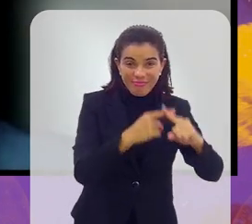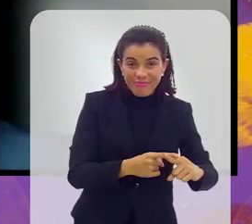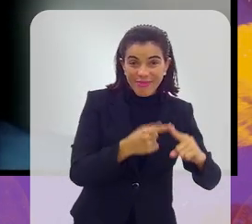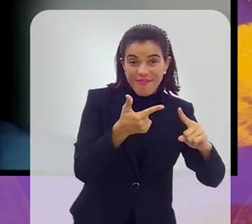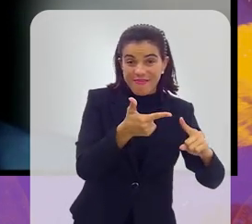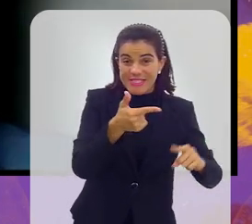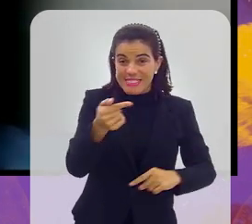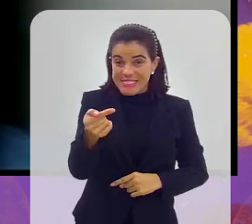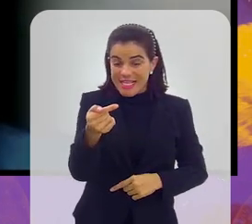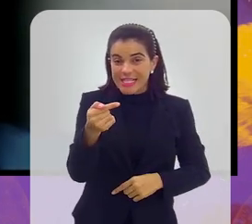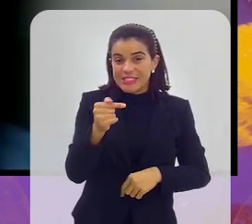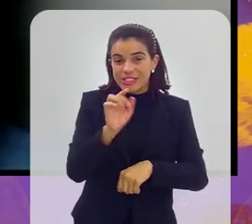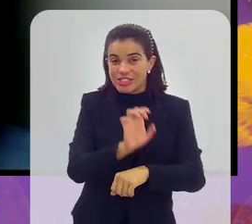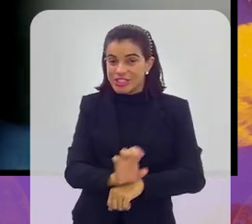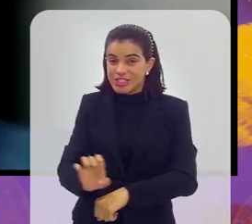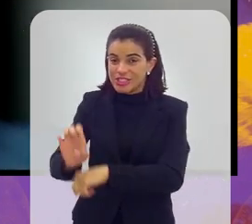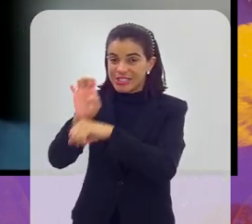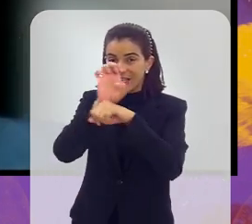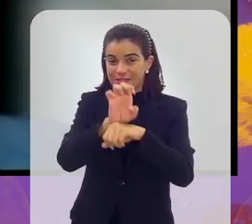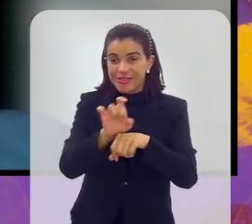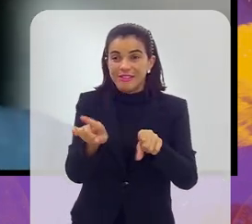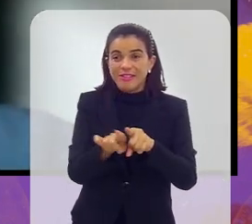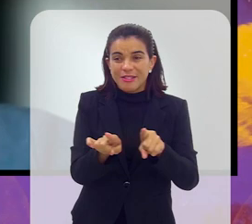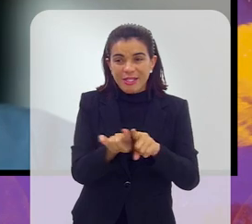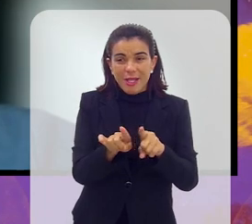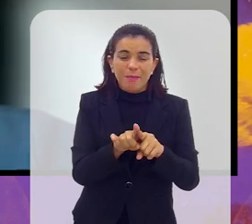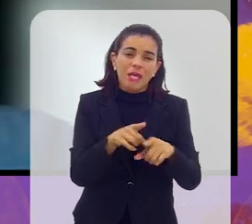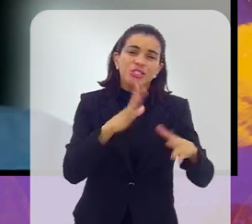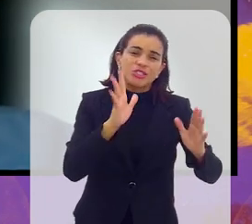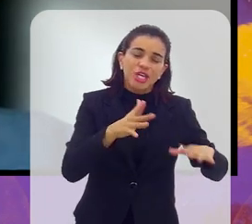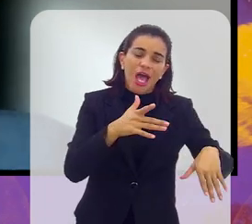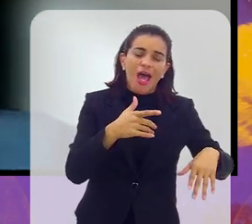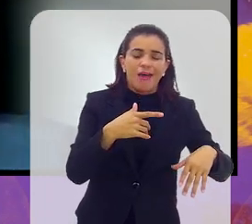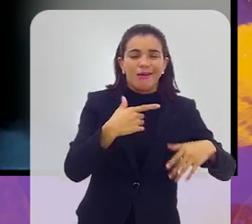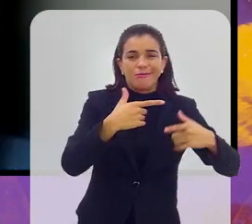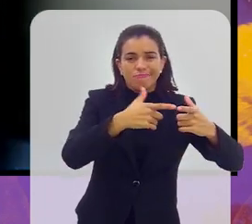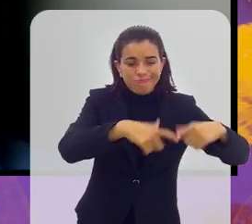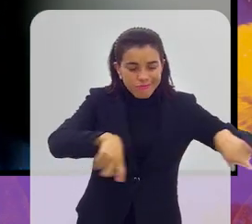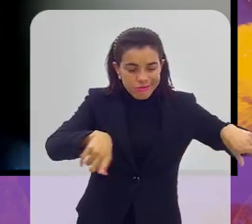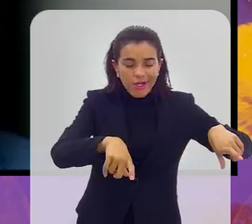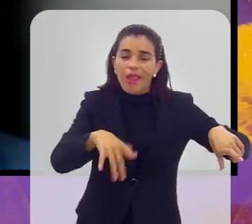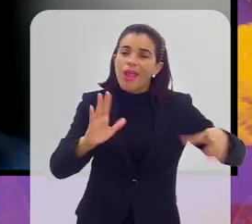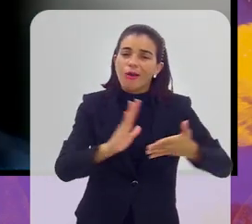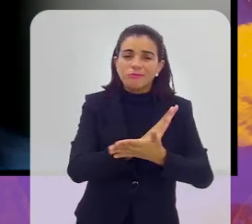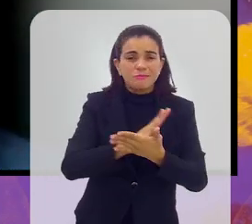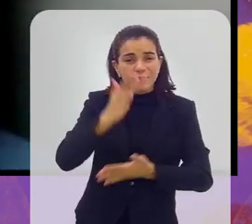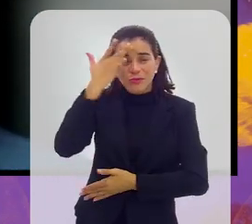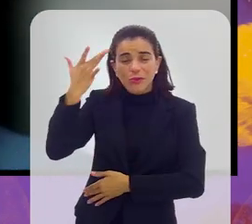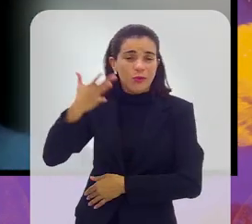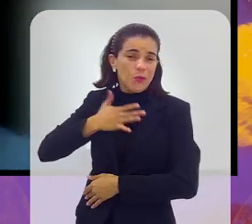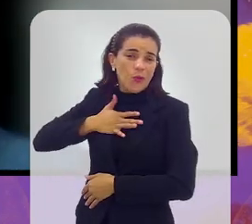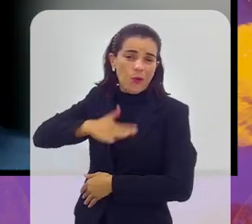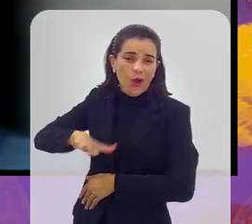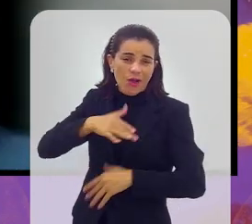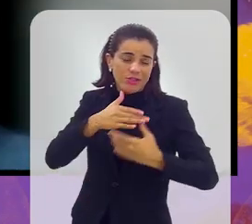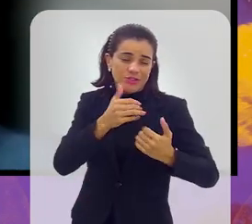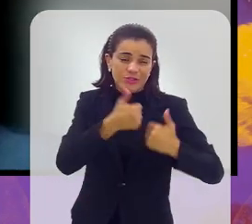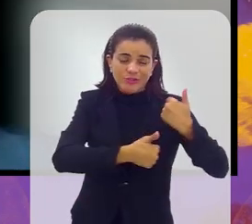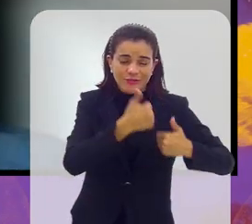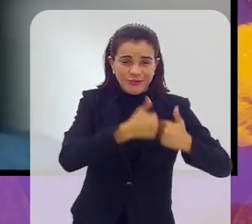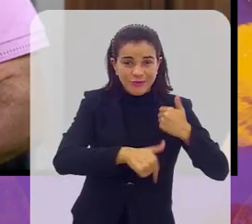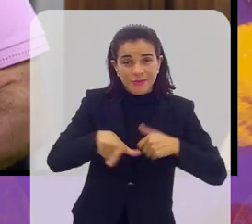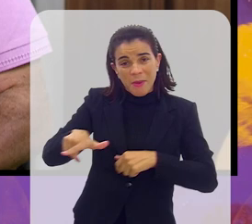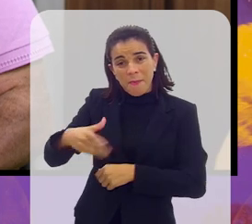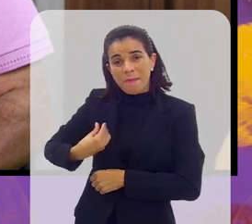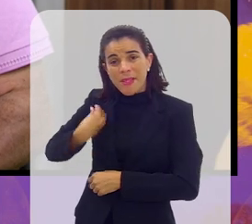27 estados, e tem tanto aqueles que já jogam na torcida de favela de futebol, quanto aqueles que não gostam de futebol, mas gostam do jogo. Todo mundo pode